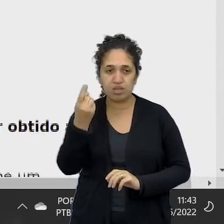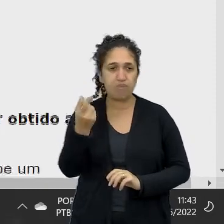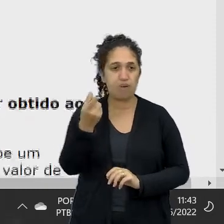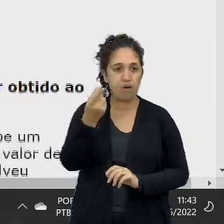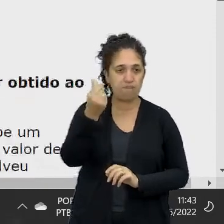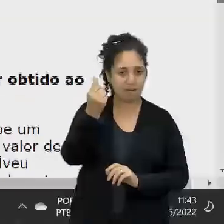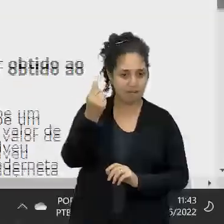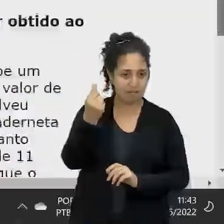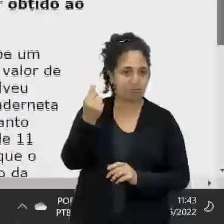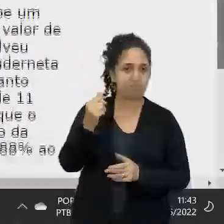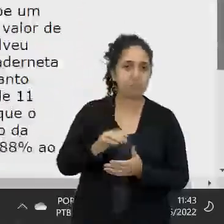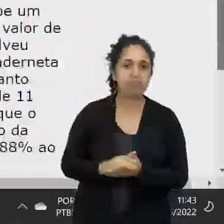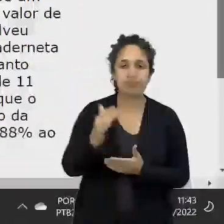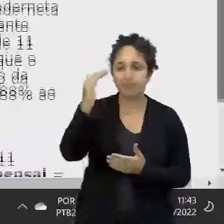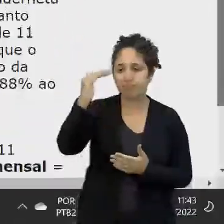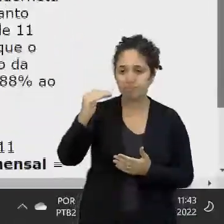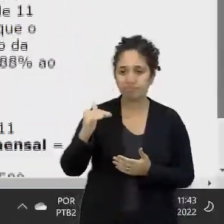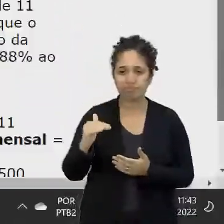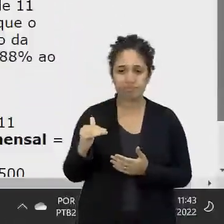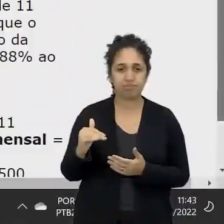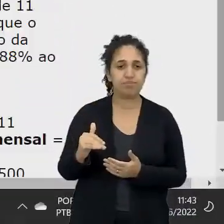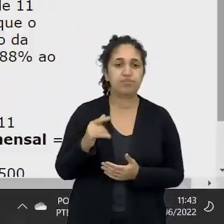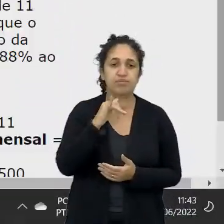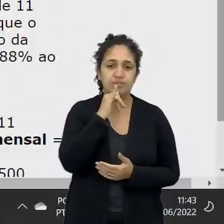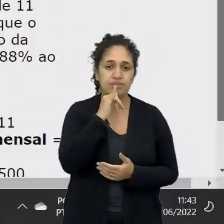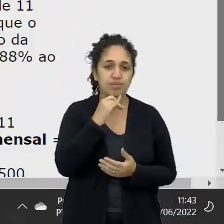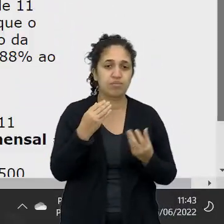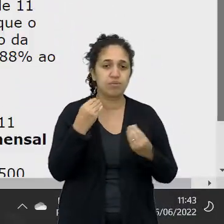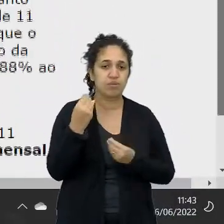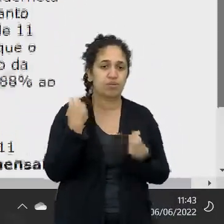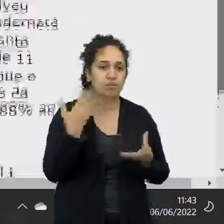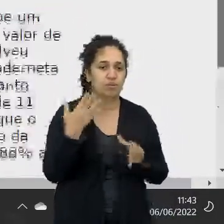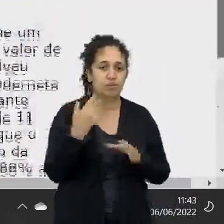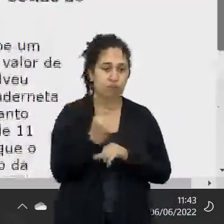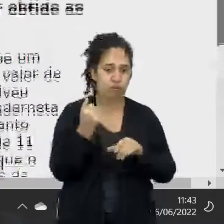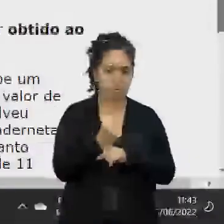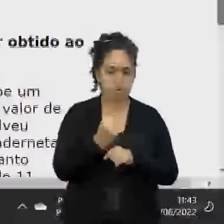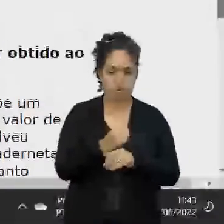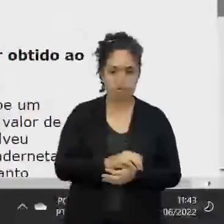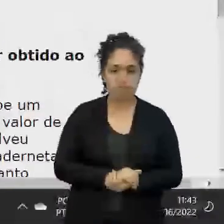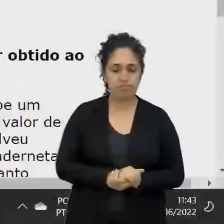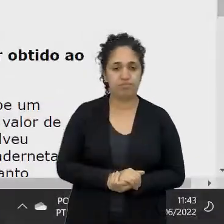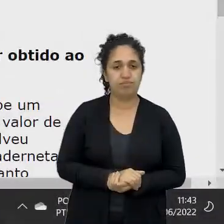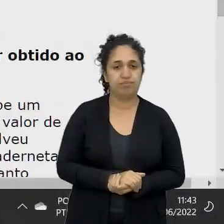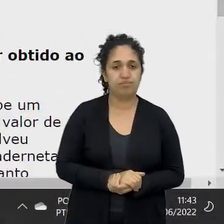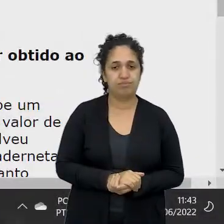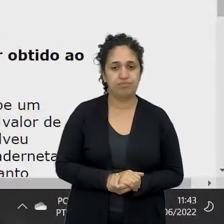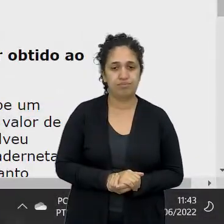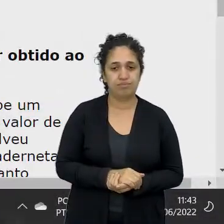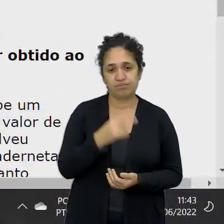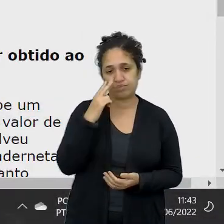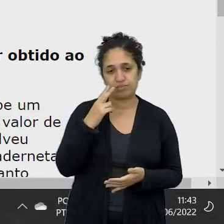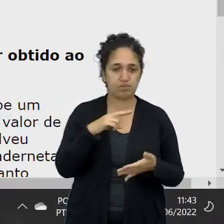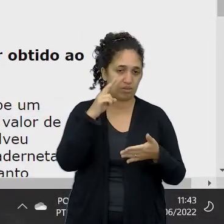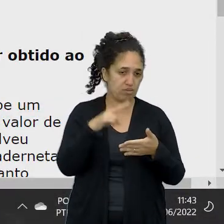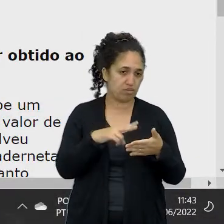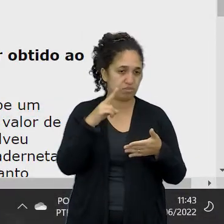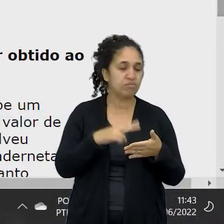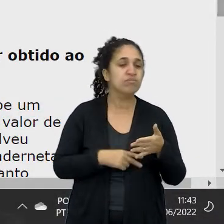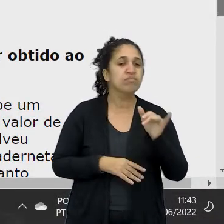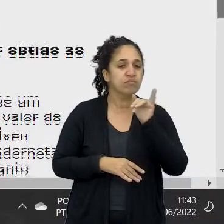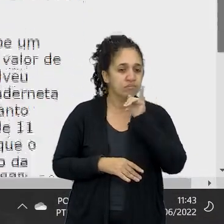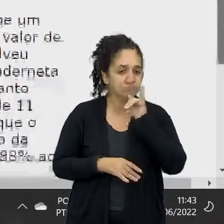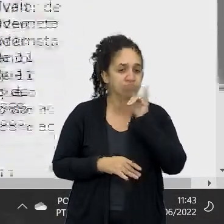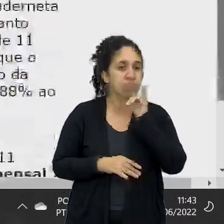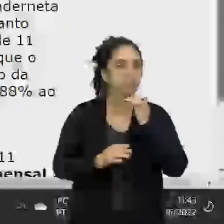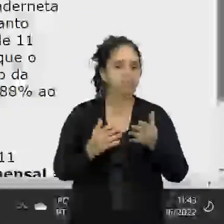eu entrei. E embaixo, a gente tem exemplos de cálculos. Então, eu vou ler os exemplos antes de eu